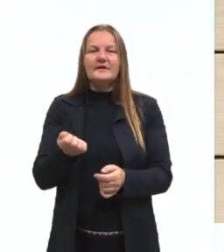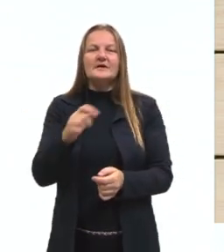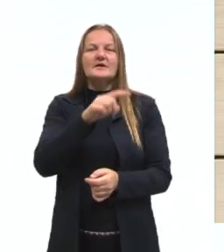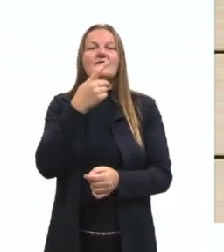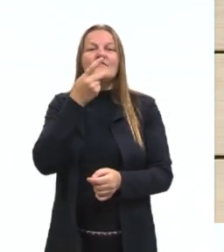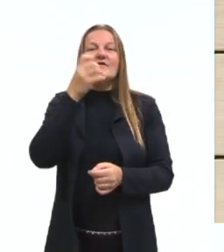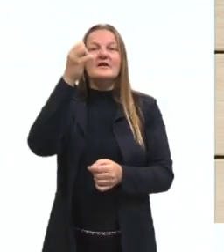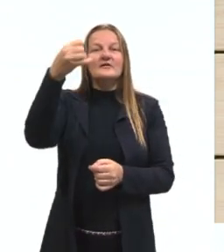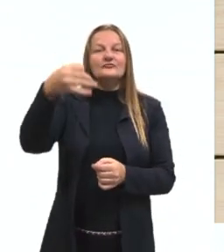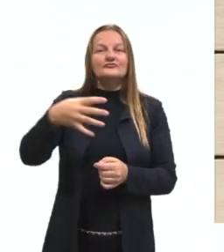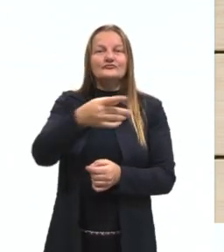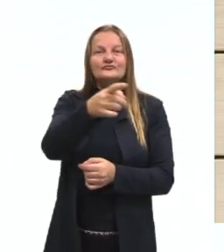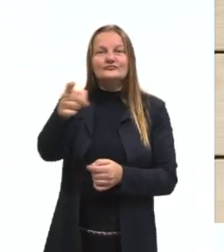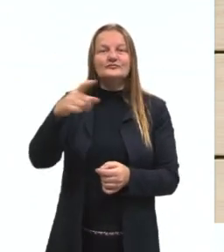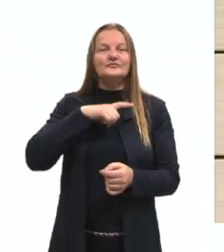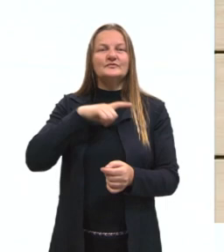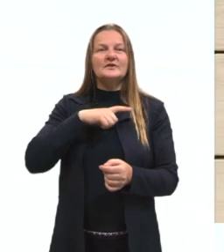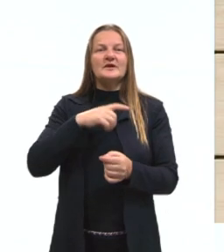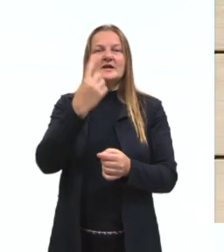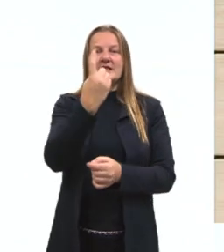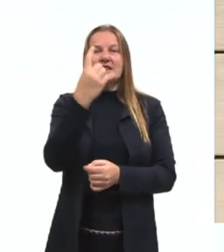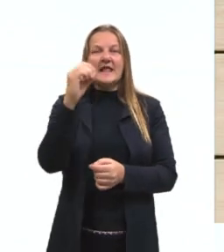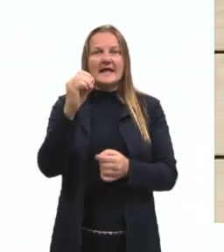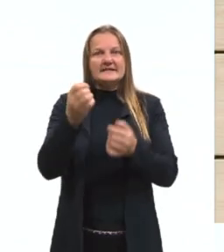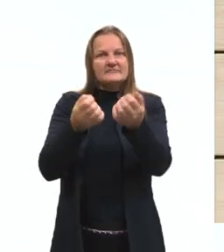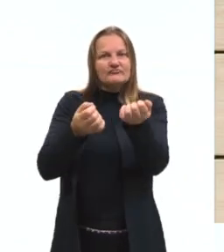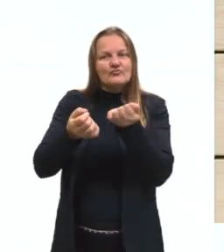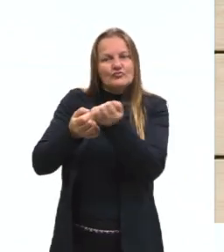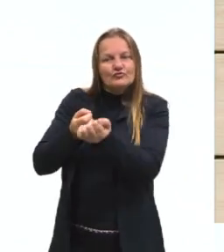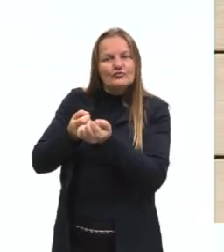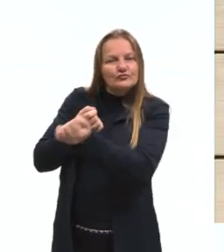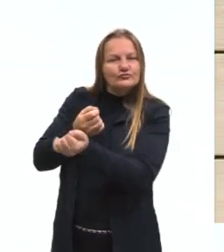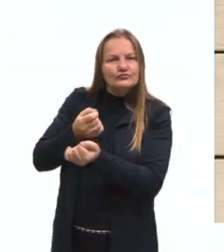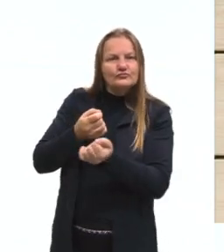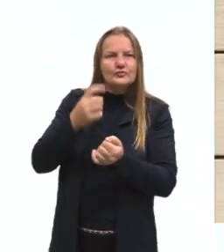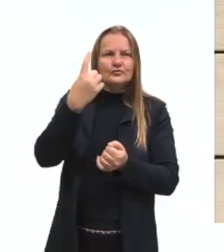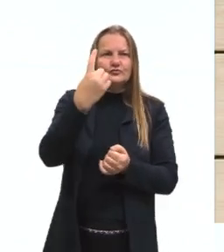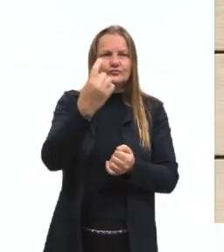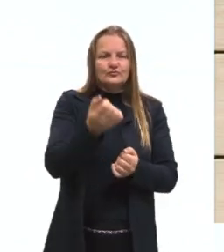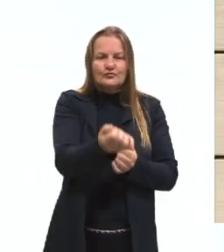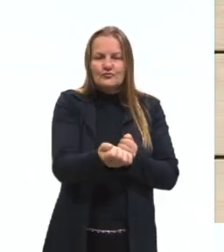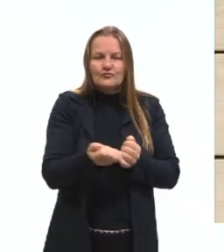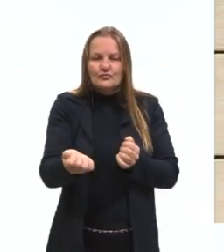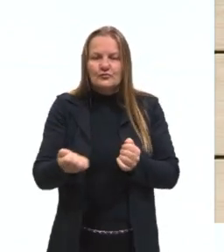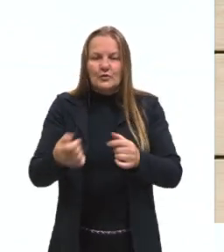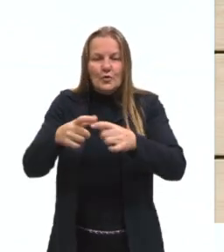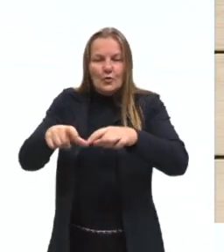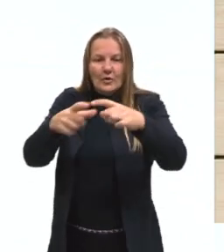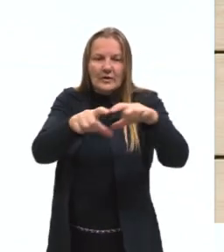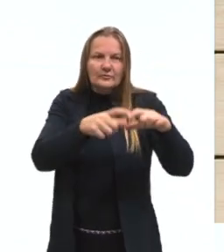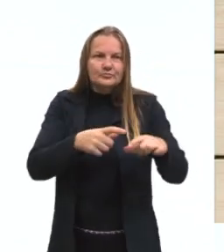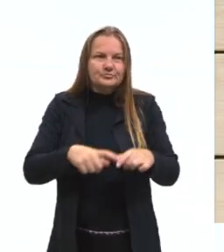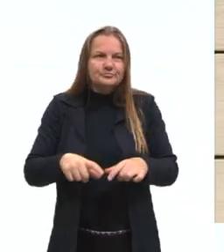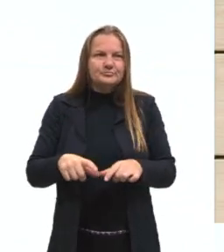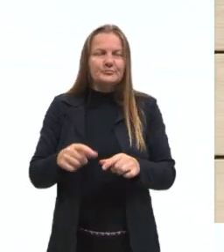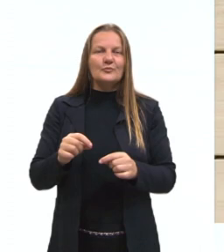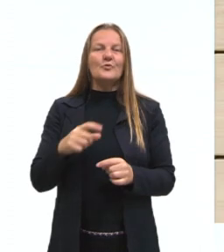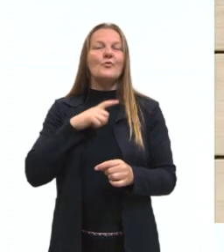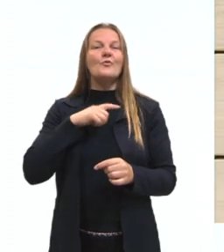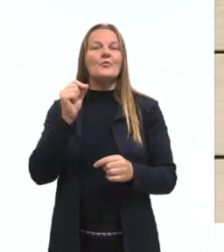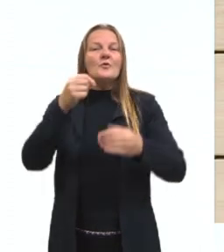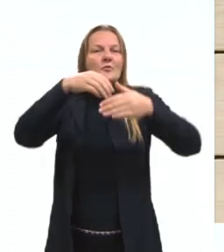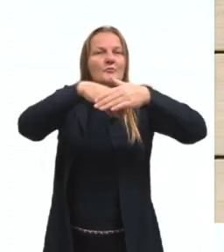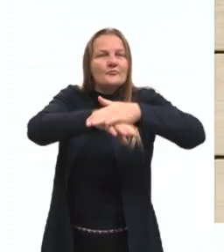que a gente tem 10 gavetas, ou seja, 10 locais ali, onde eu vou